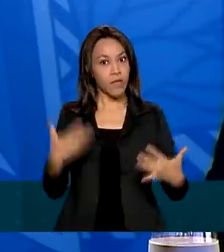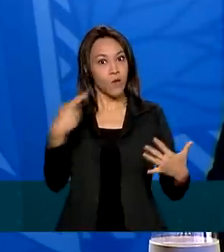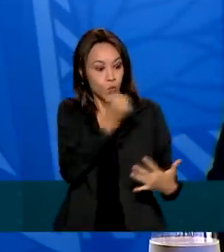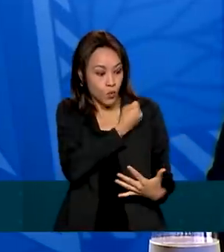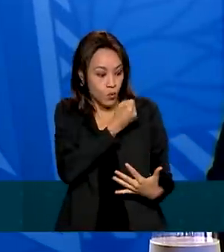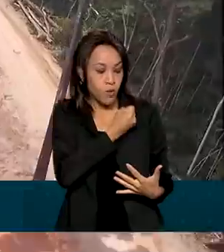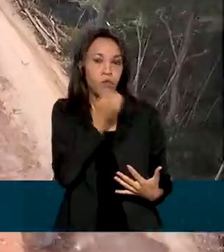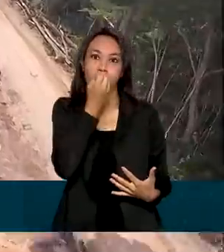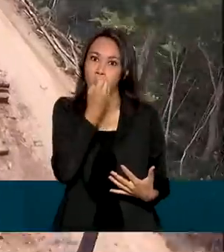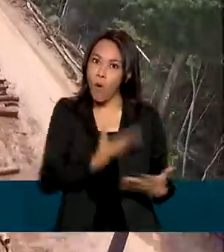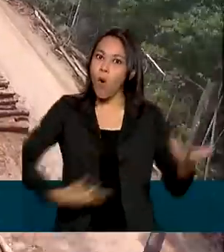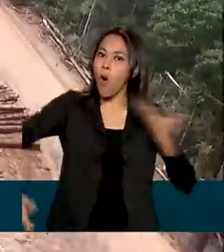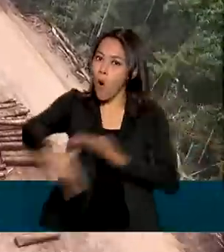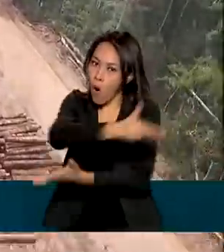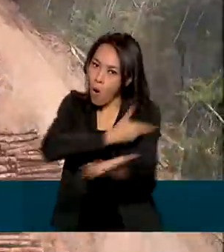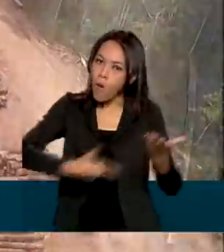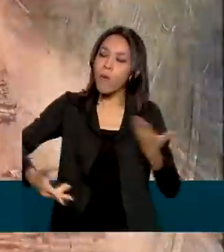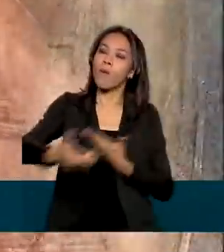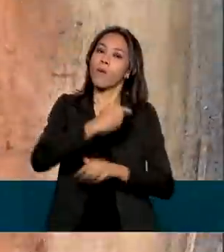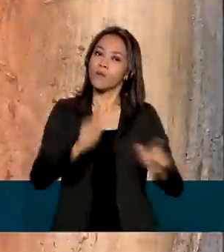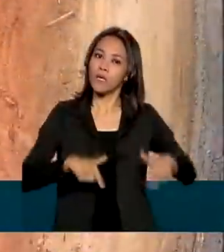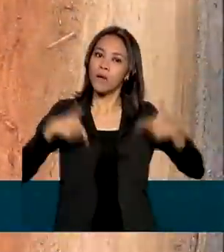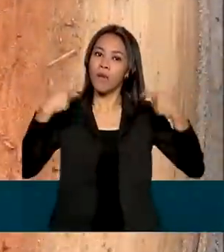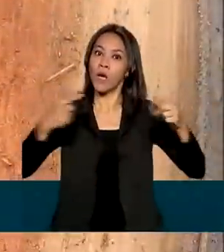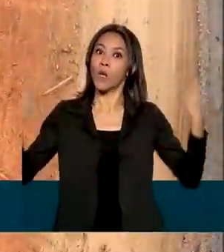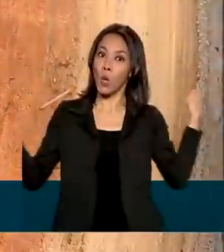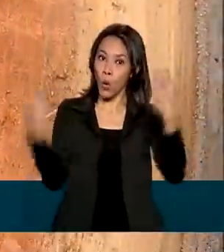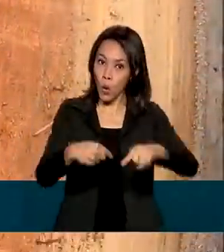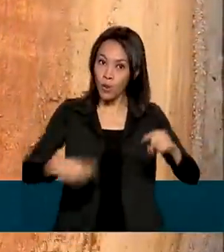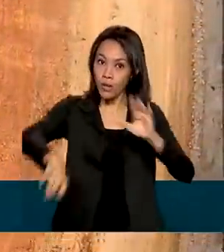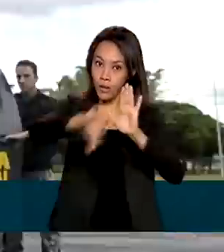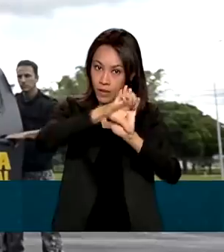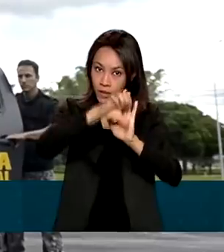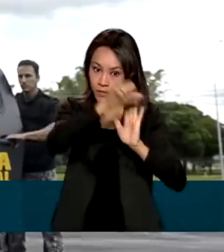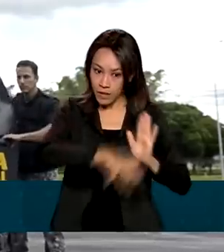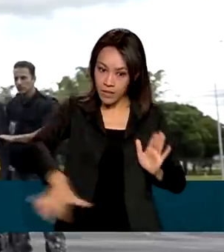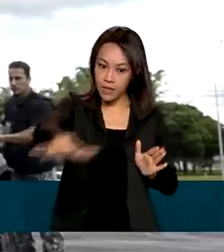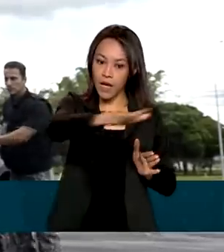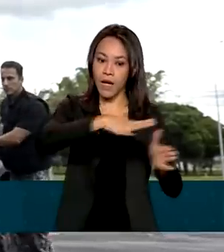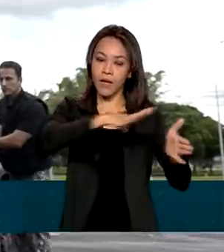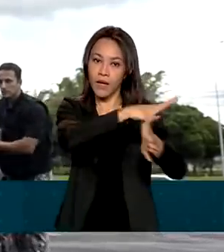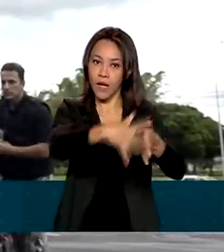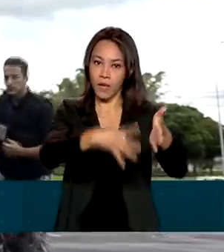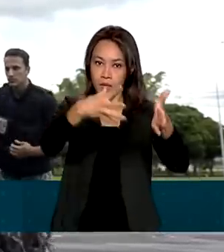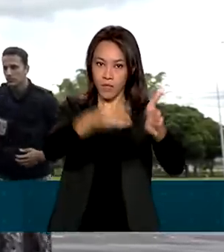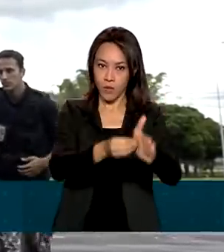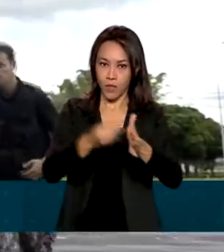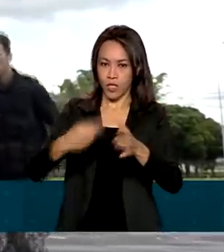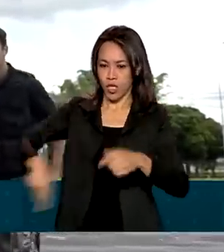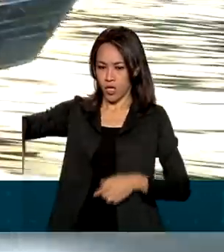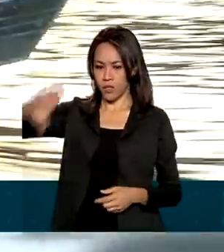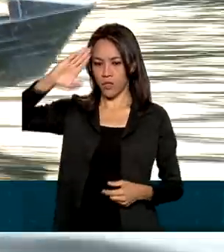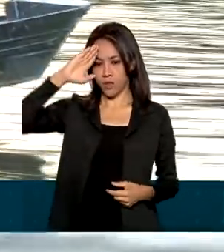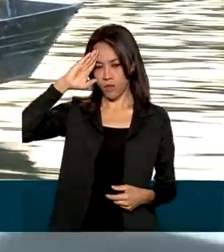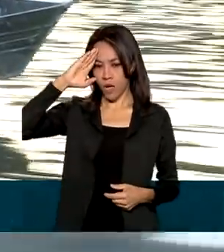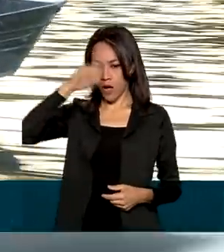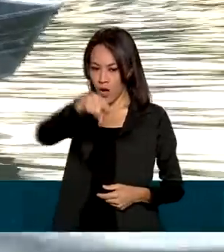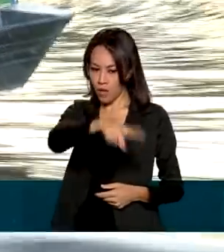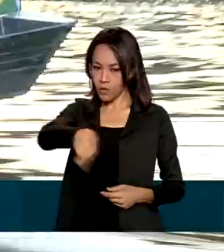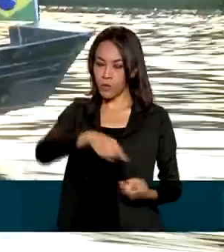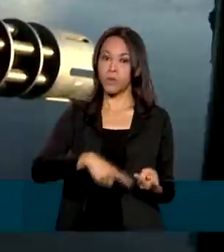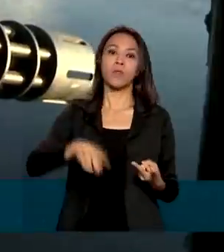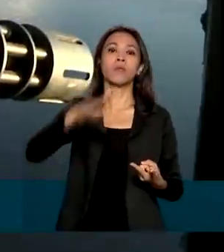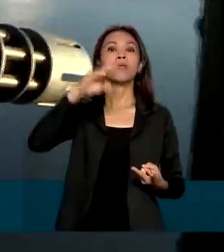integrado no combate a crimes ambientais na região amazônica, unindo os soldados da Força Nacional, Forças